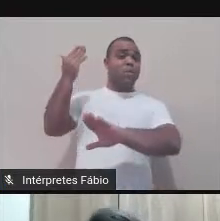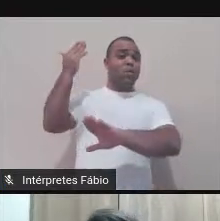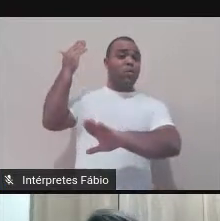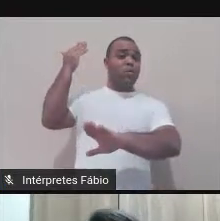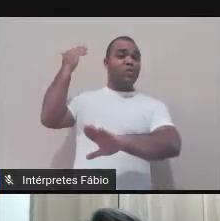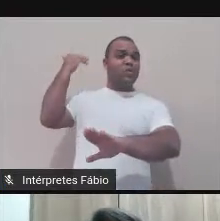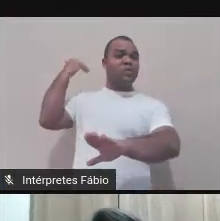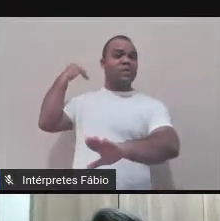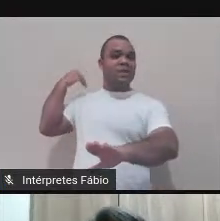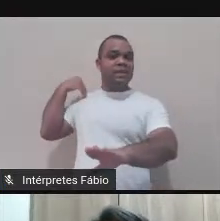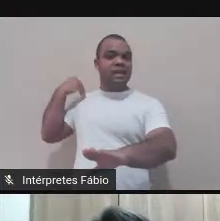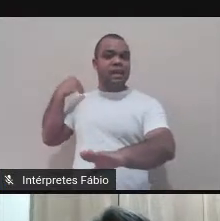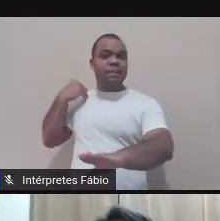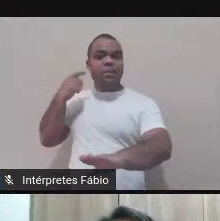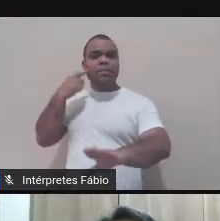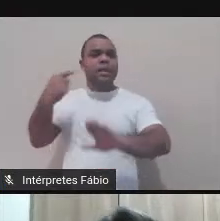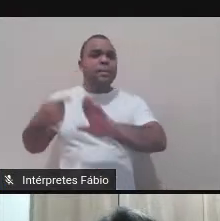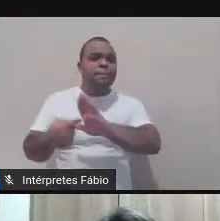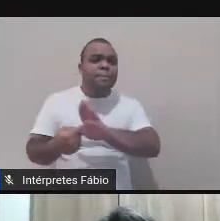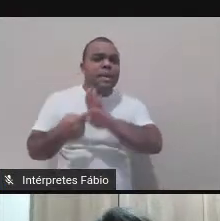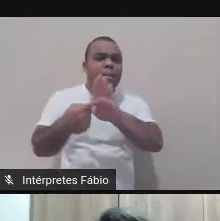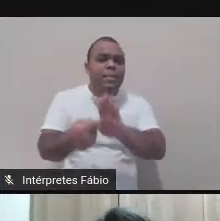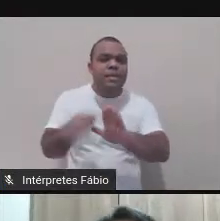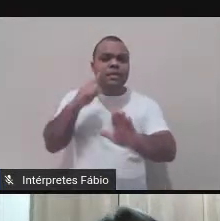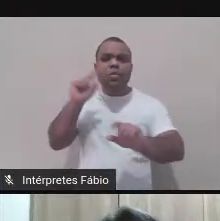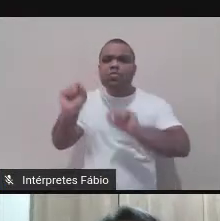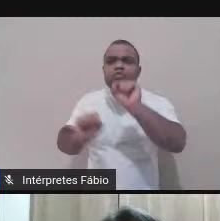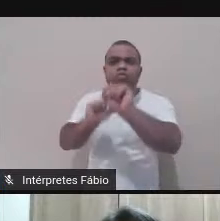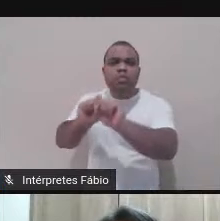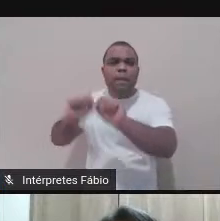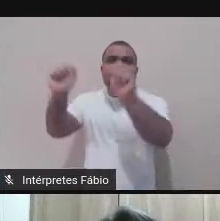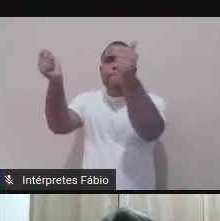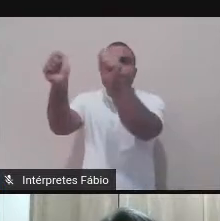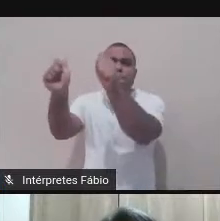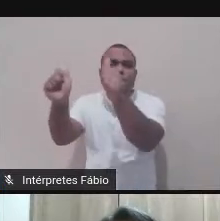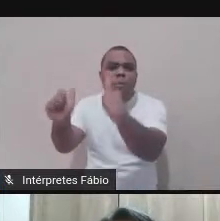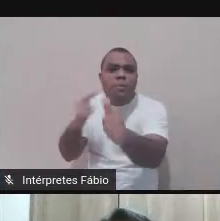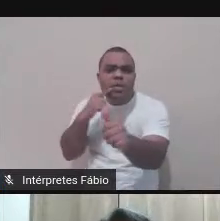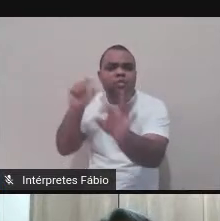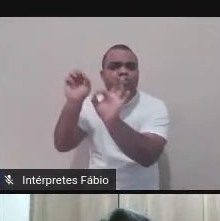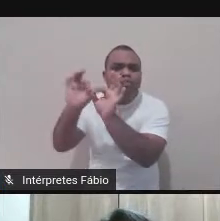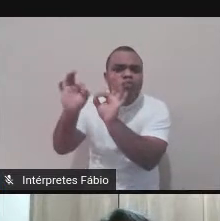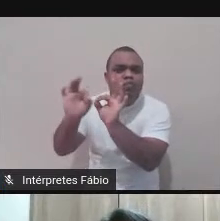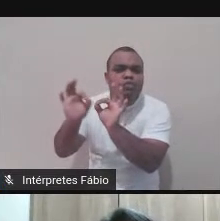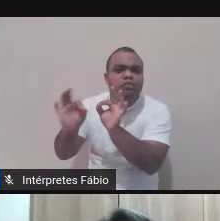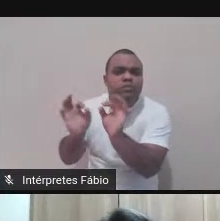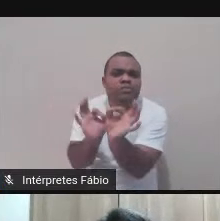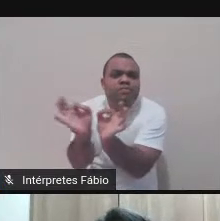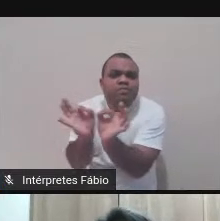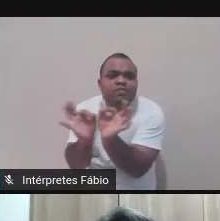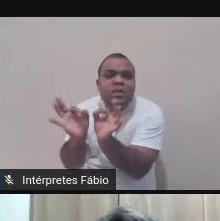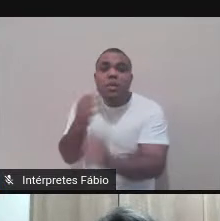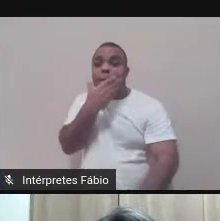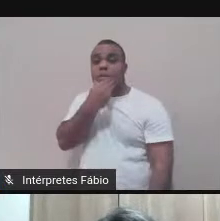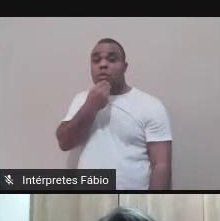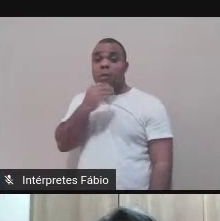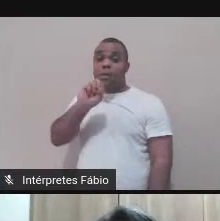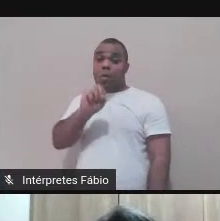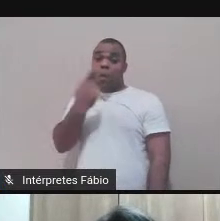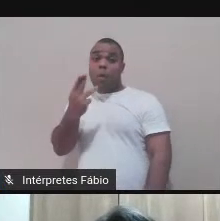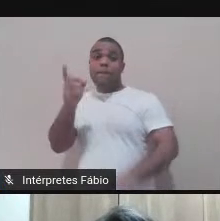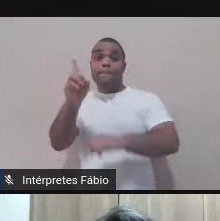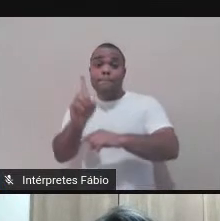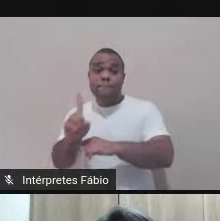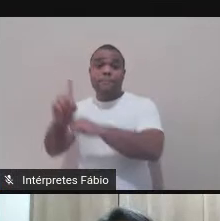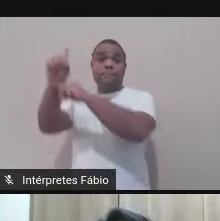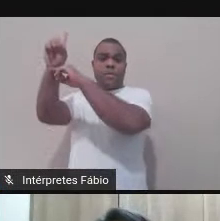verbalizar artefatos feitos pelo homem ou por deuses, né, porque, afinal de contas, o exemplo mais célebre de todos